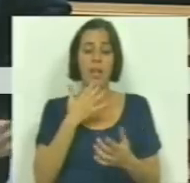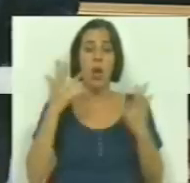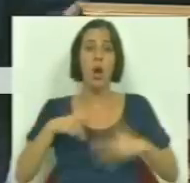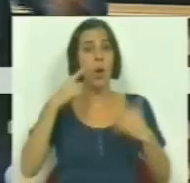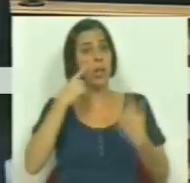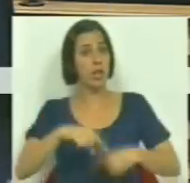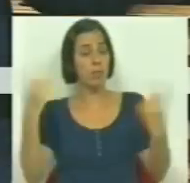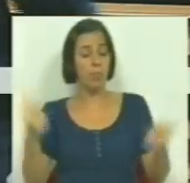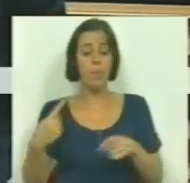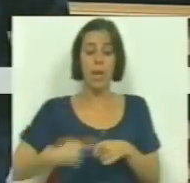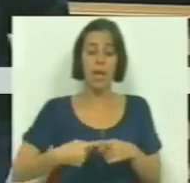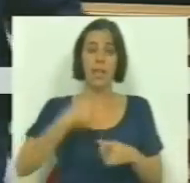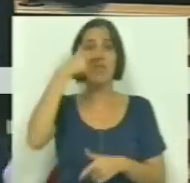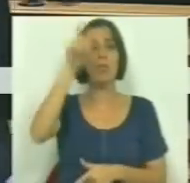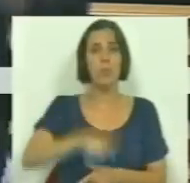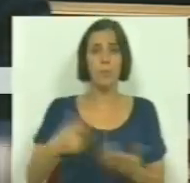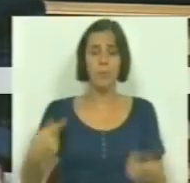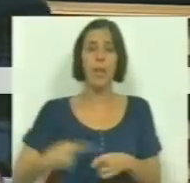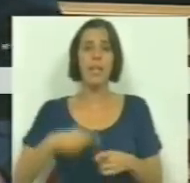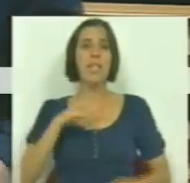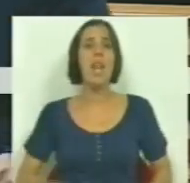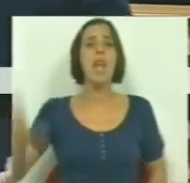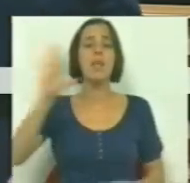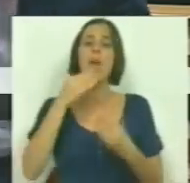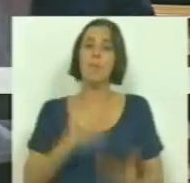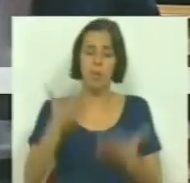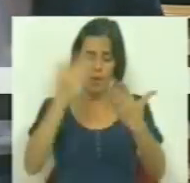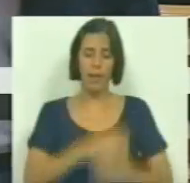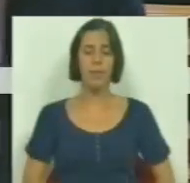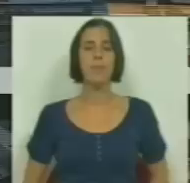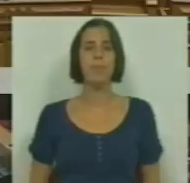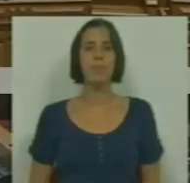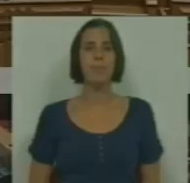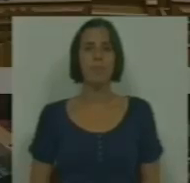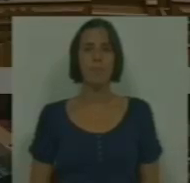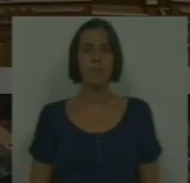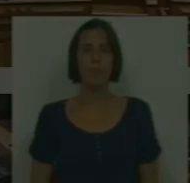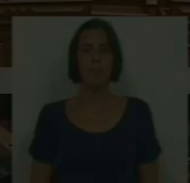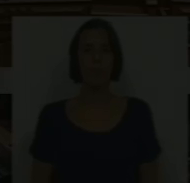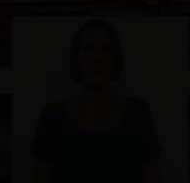contas públicas no interesse do contribuinte e no interesse nacional Muito obrigado Obrigado Obrigado Obrigado Obrigado Obrigado Obrigado